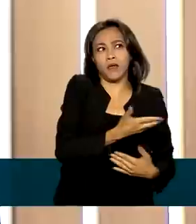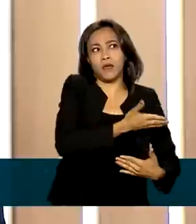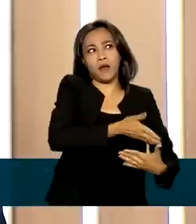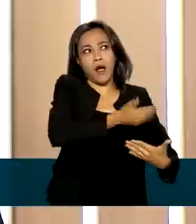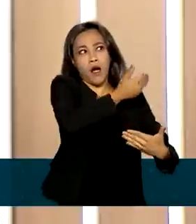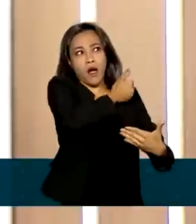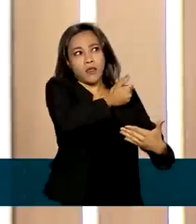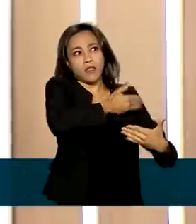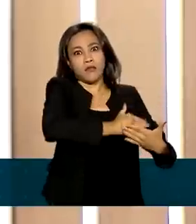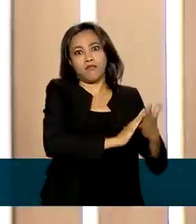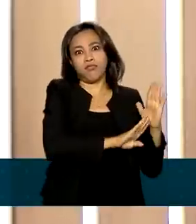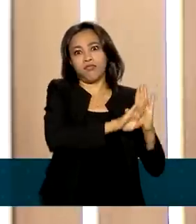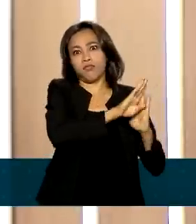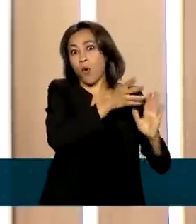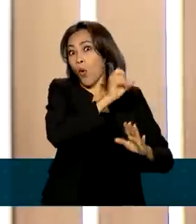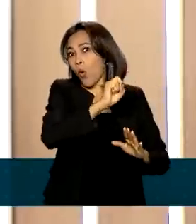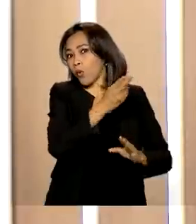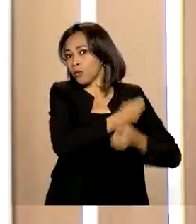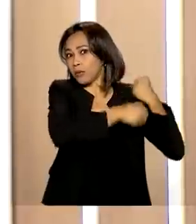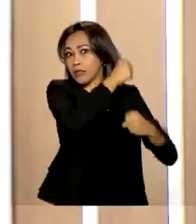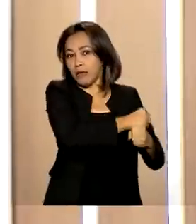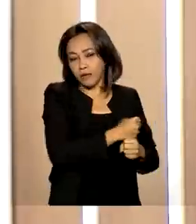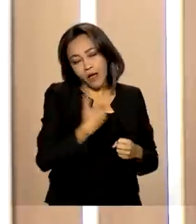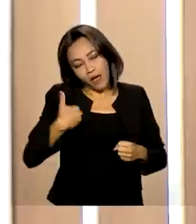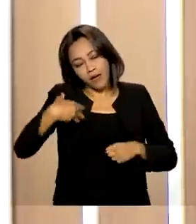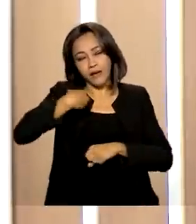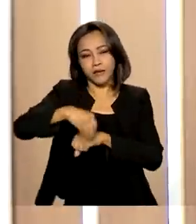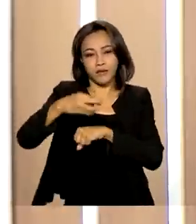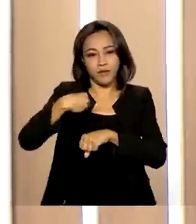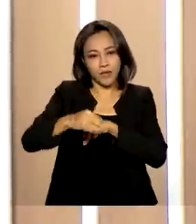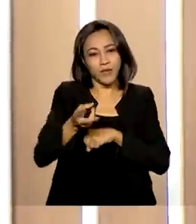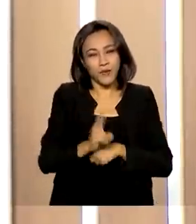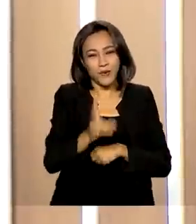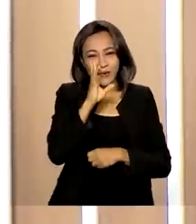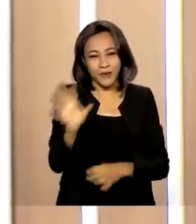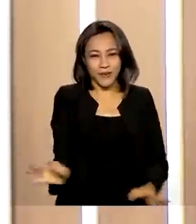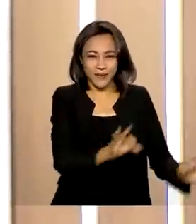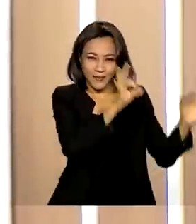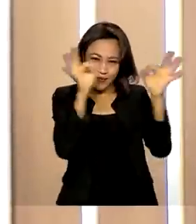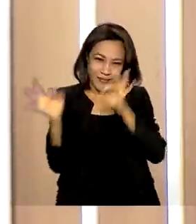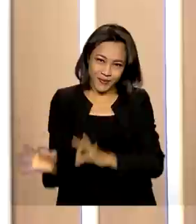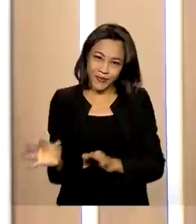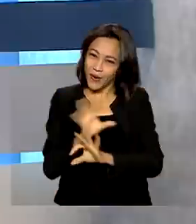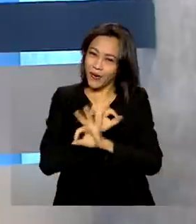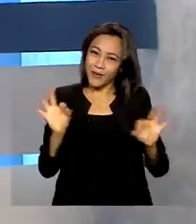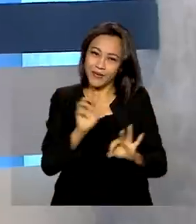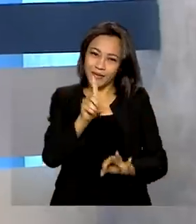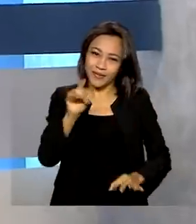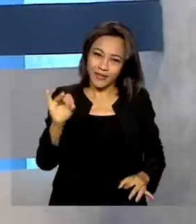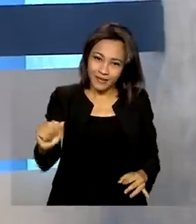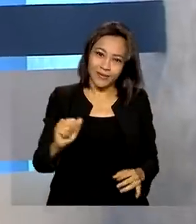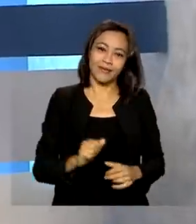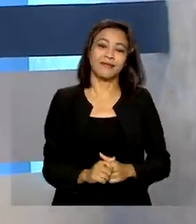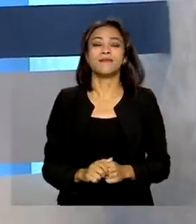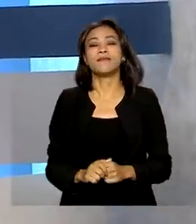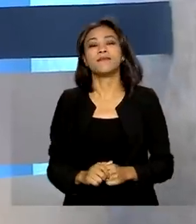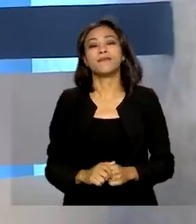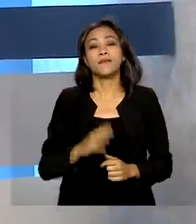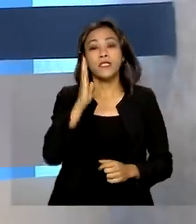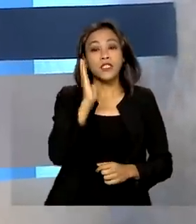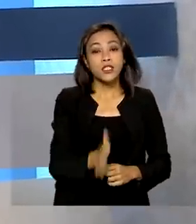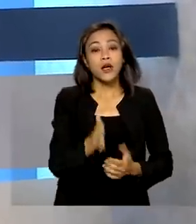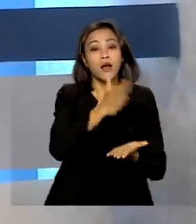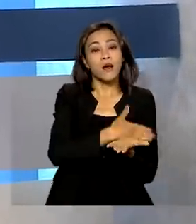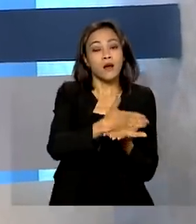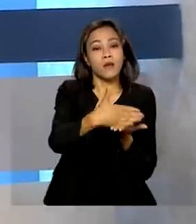primeiro semestre ou no ano passado. Essa informação que nós tínhamos para você hoje, continue conosco e tenha um ótimo dia. Está em vigor,